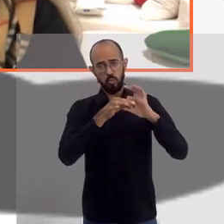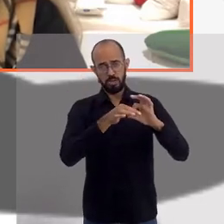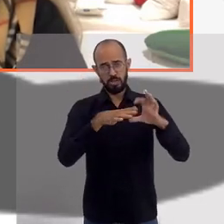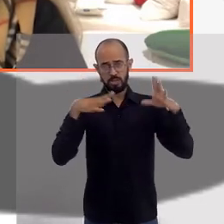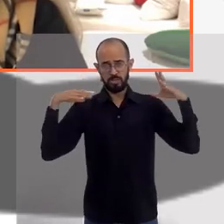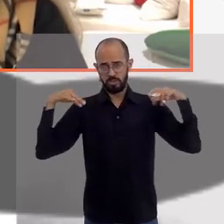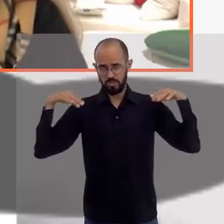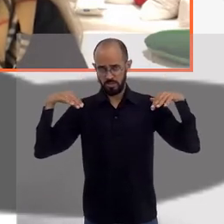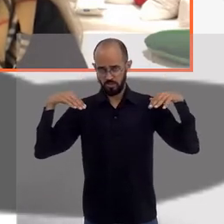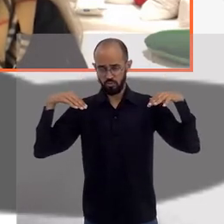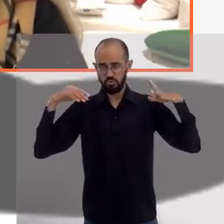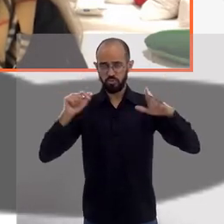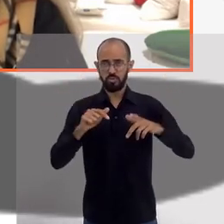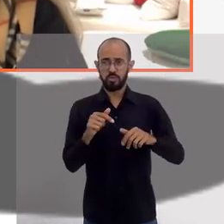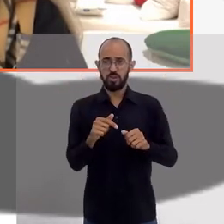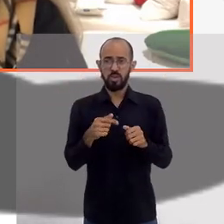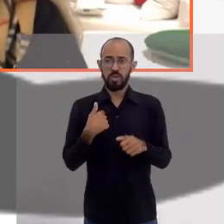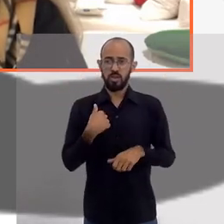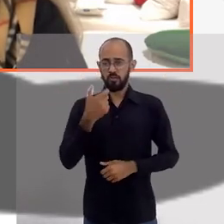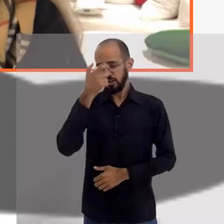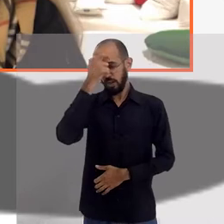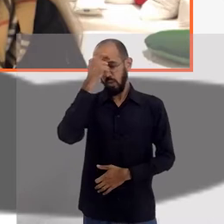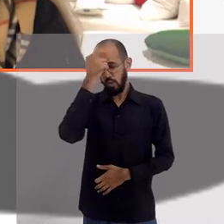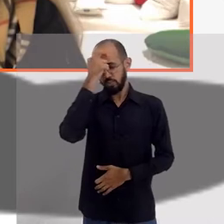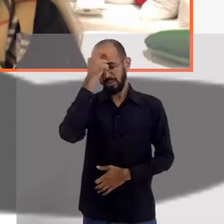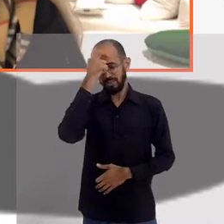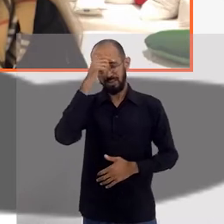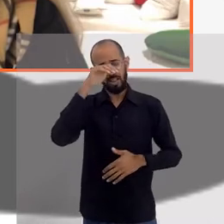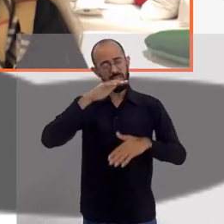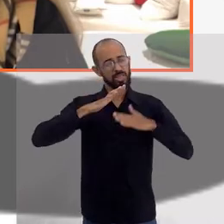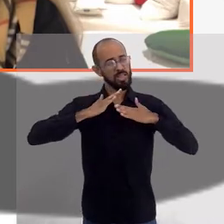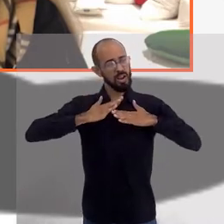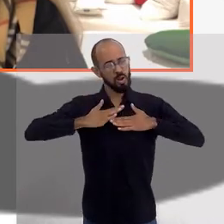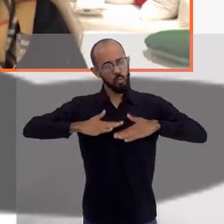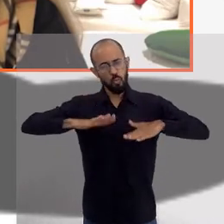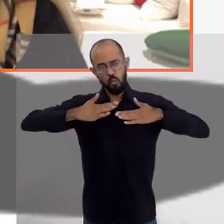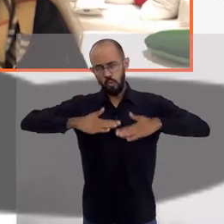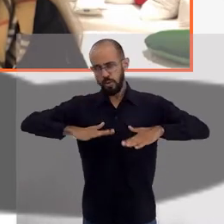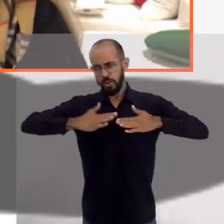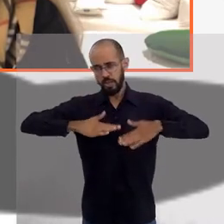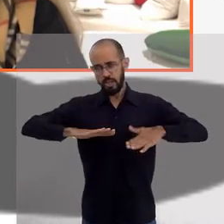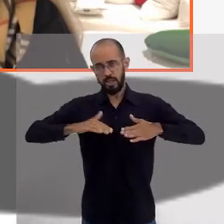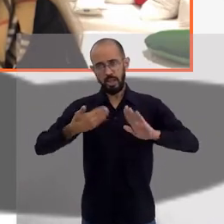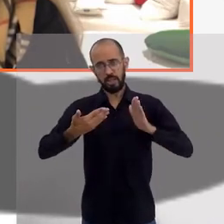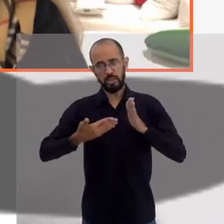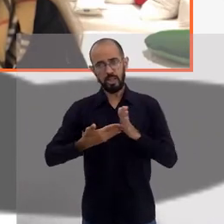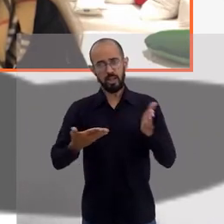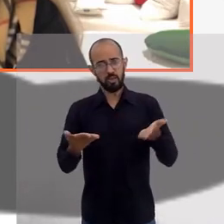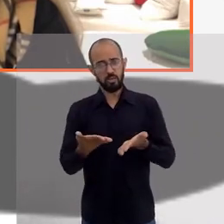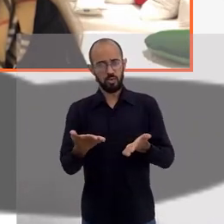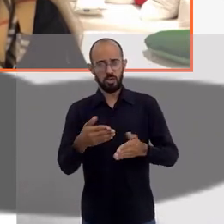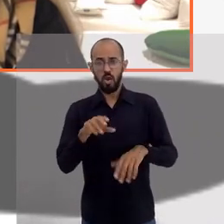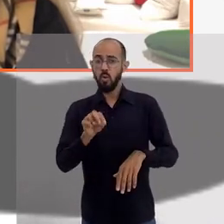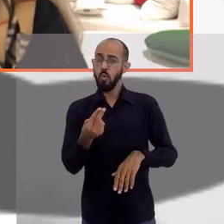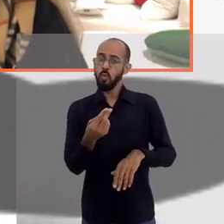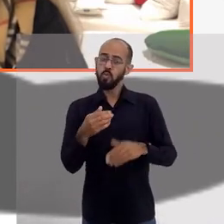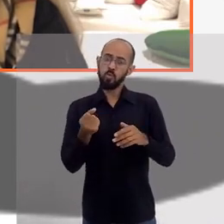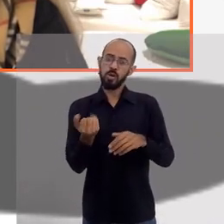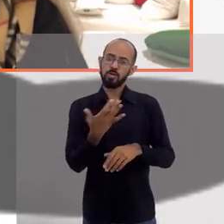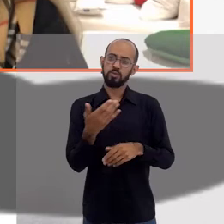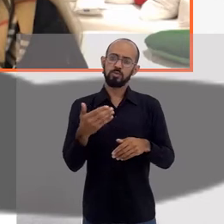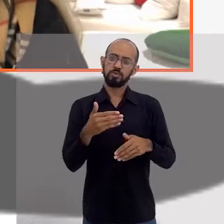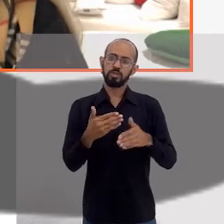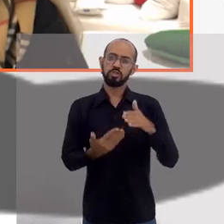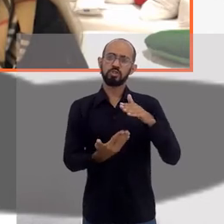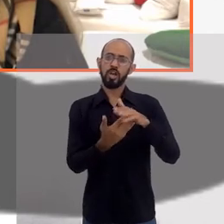anjos. Então, eu vou ter a minha consciência tranquila de que até aqui, ou quem sabe quando chegar a um milhão de reais,